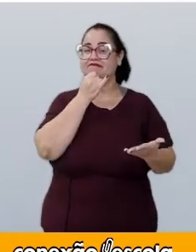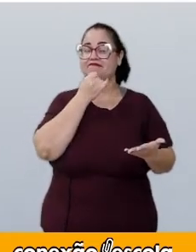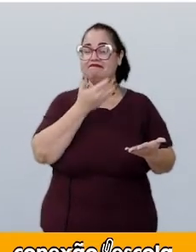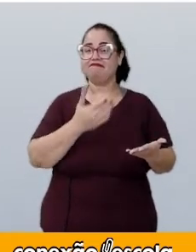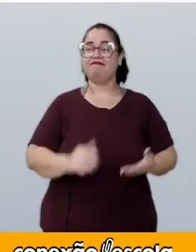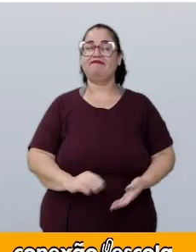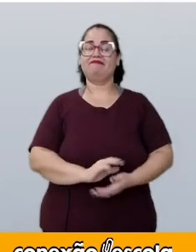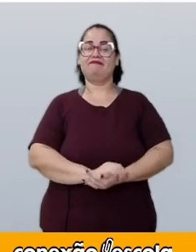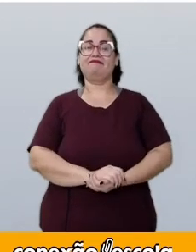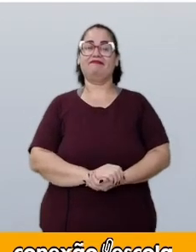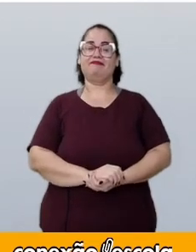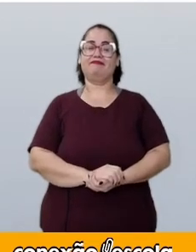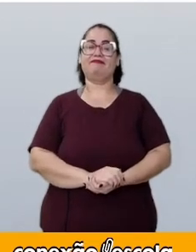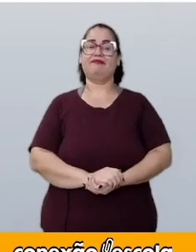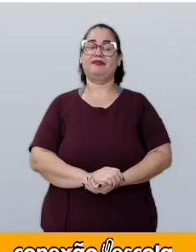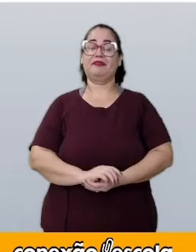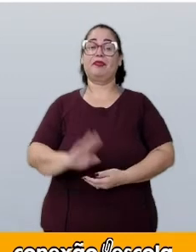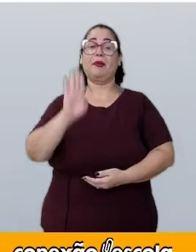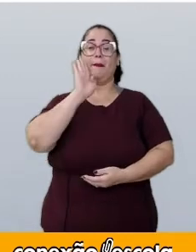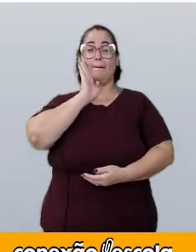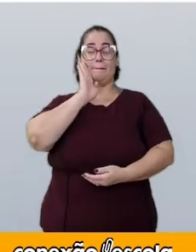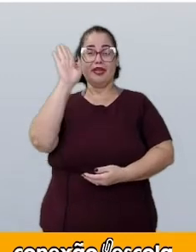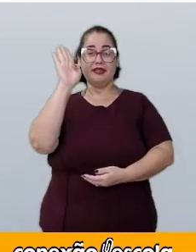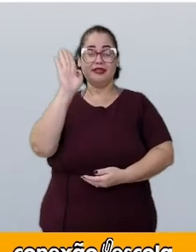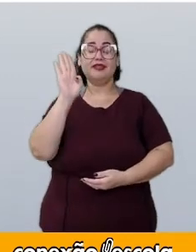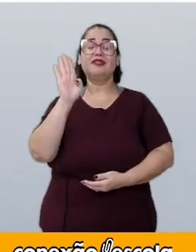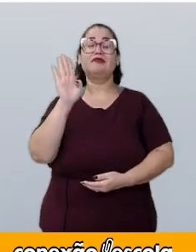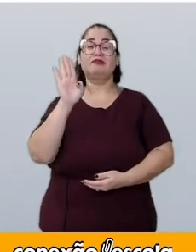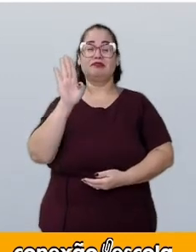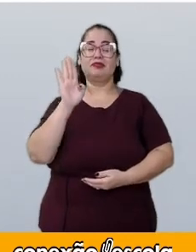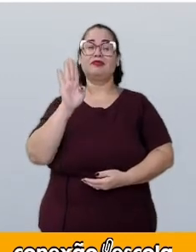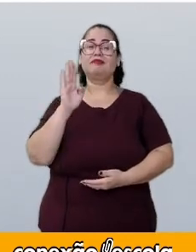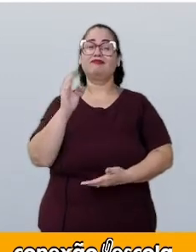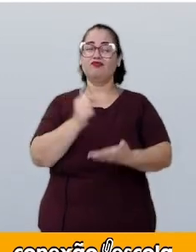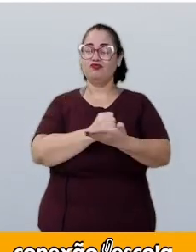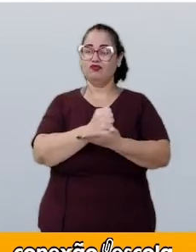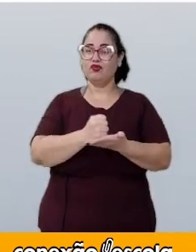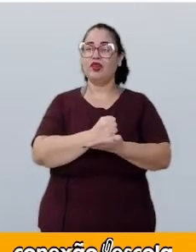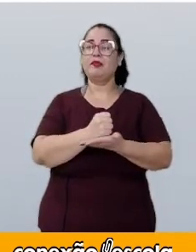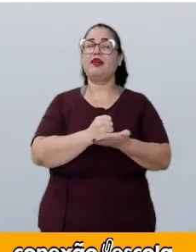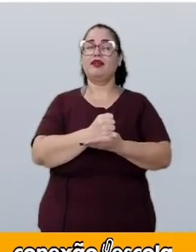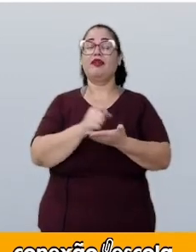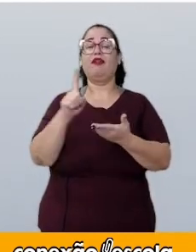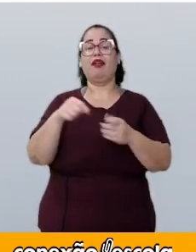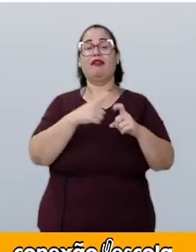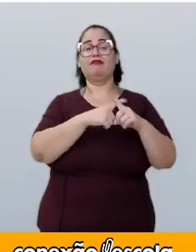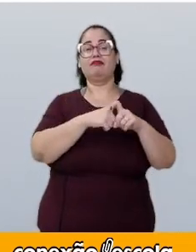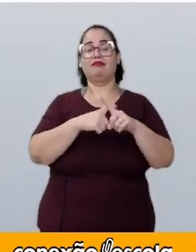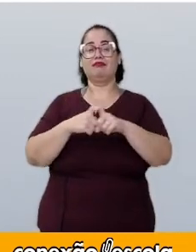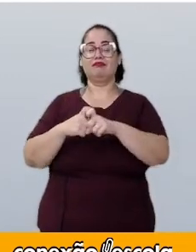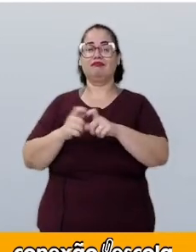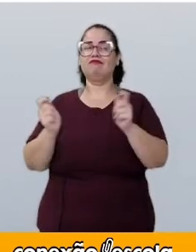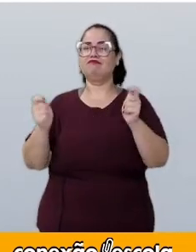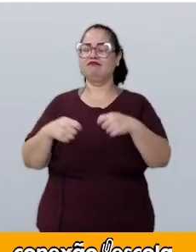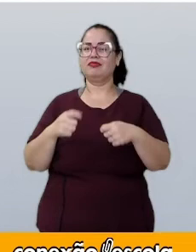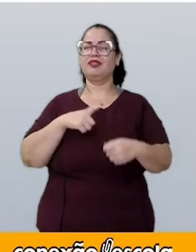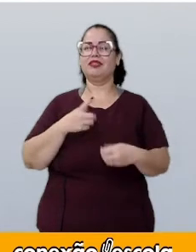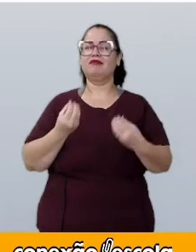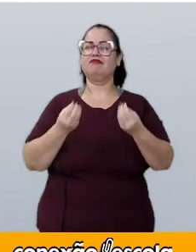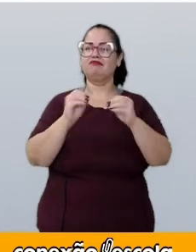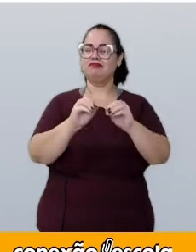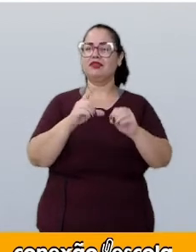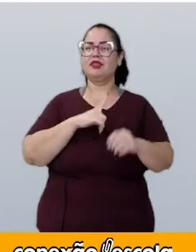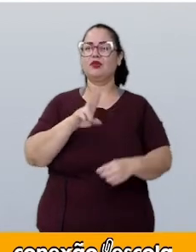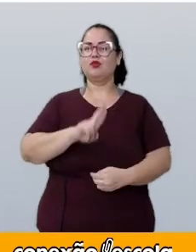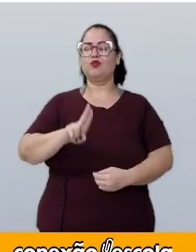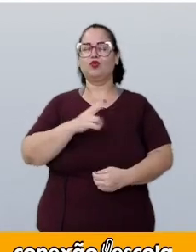evento. O princípio fundamental da contagem é a multiplicação das opções dadas